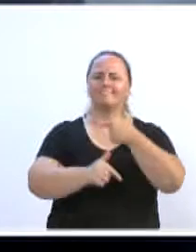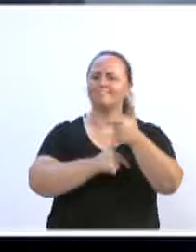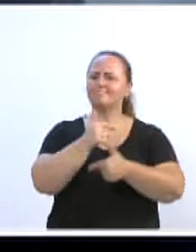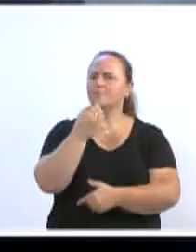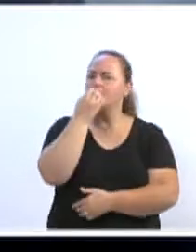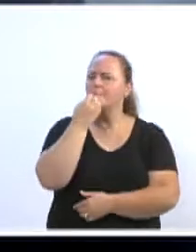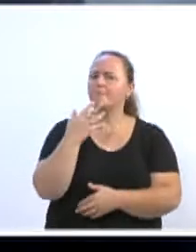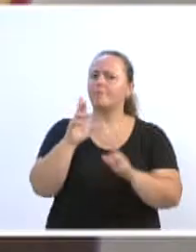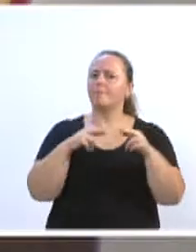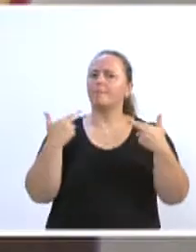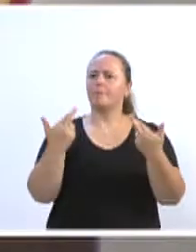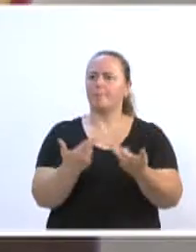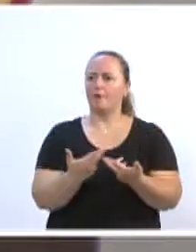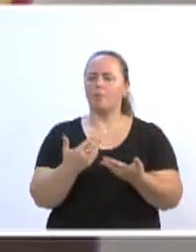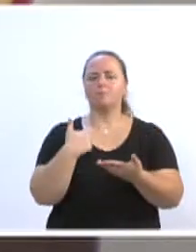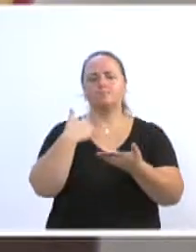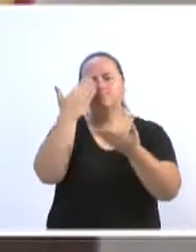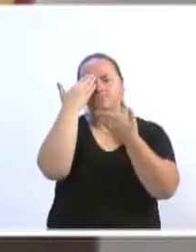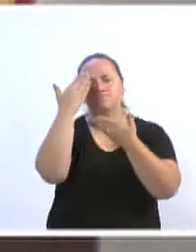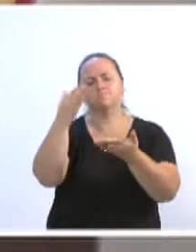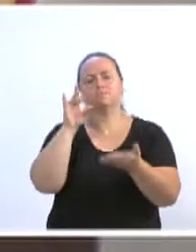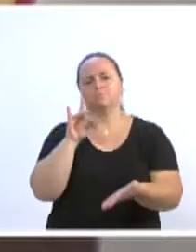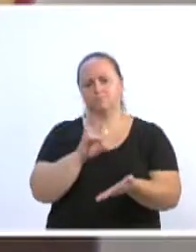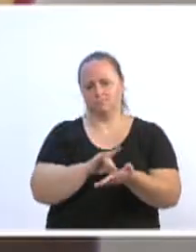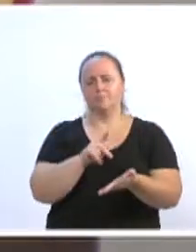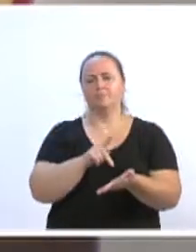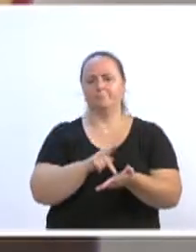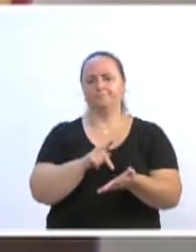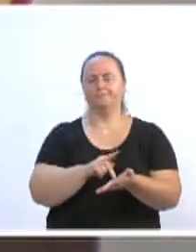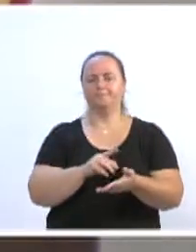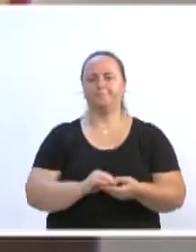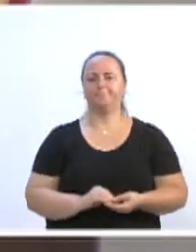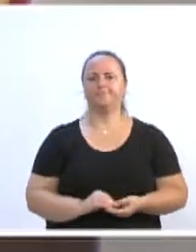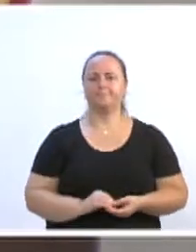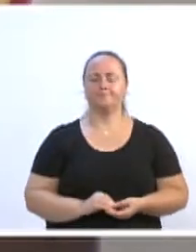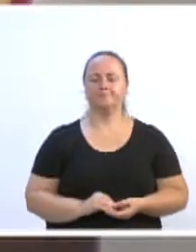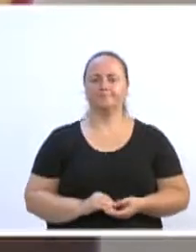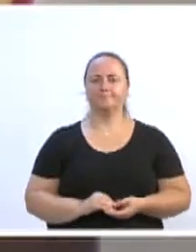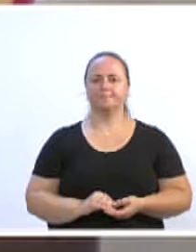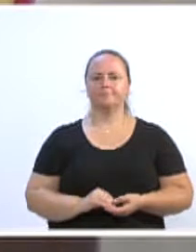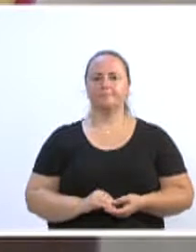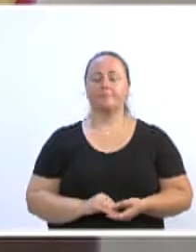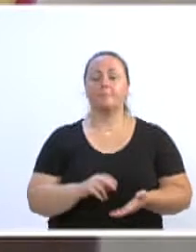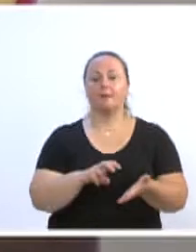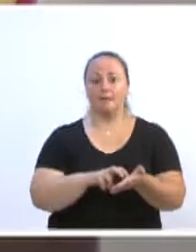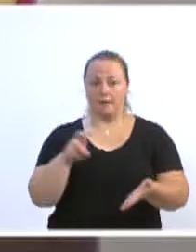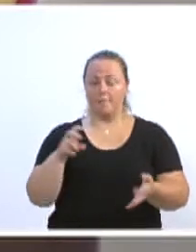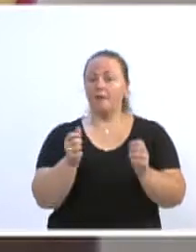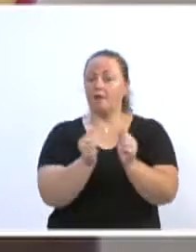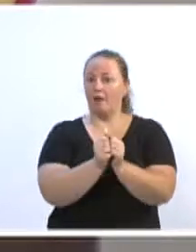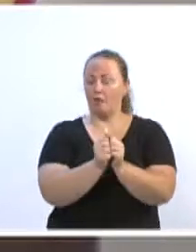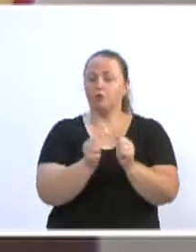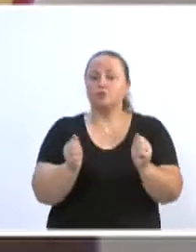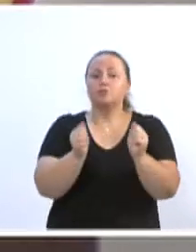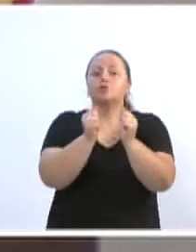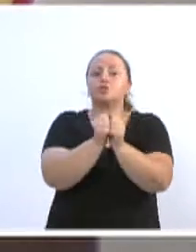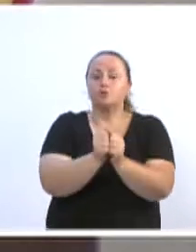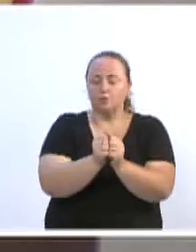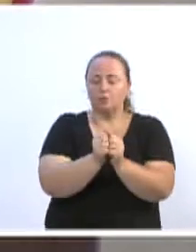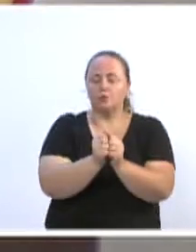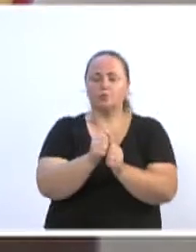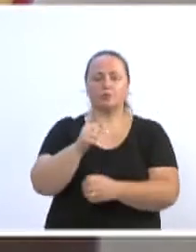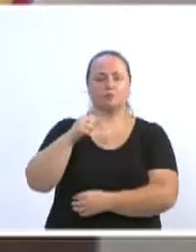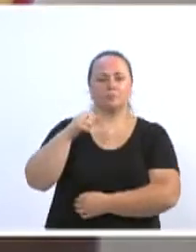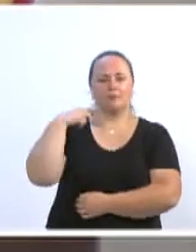qual quero render aqui o meu tributo de agradecimento. Também estivemos nesta manhã, junto com o vereador Silvio Zimmermann, bem